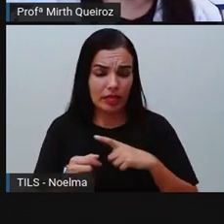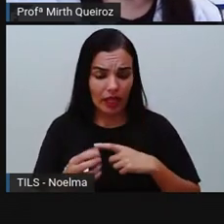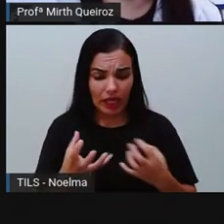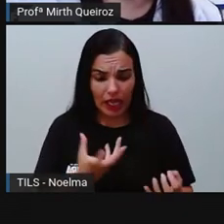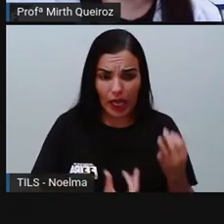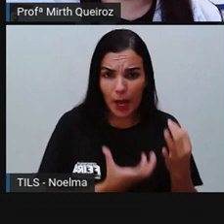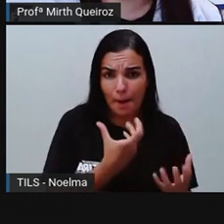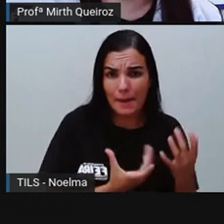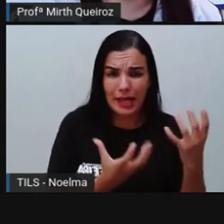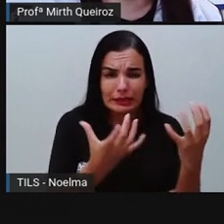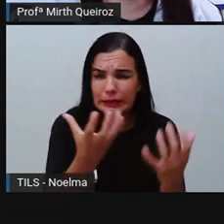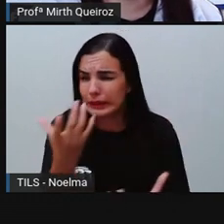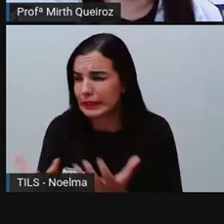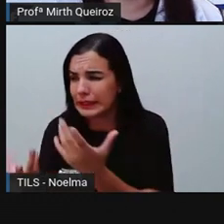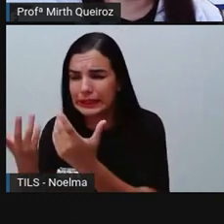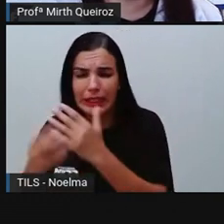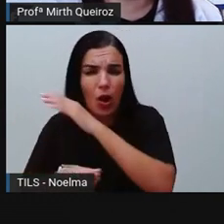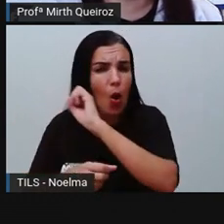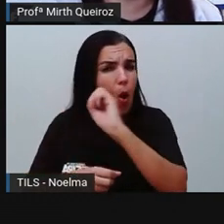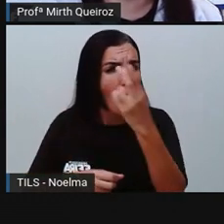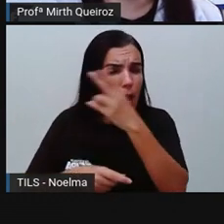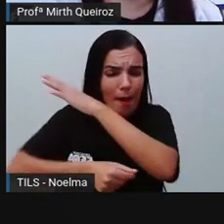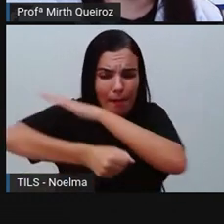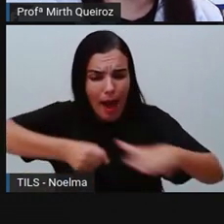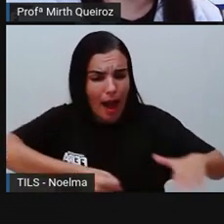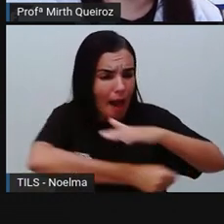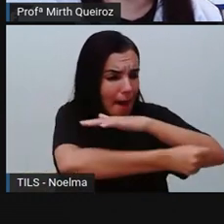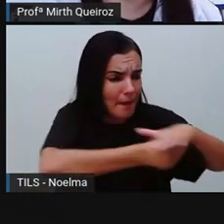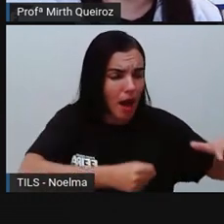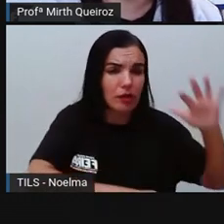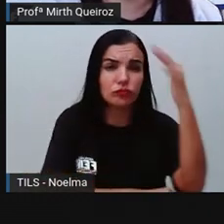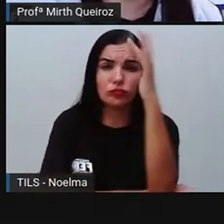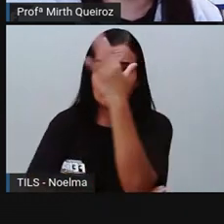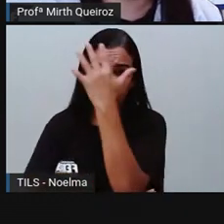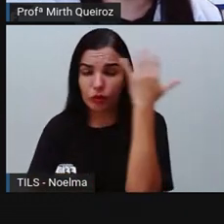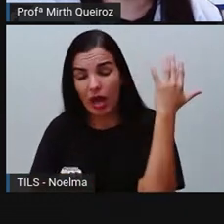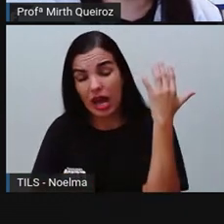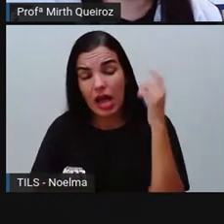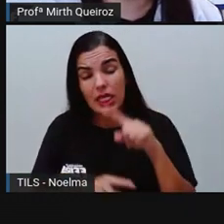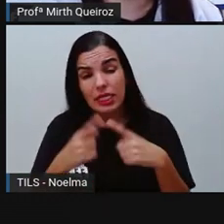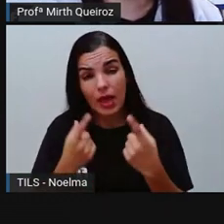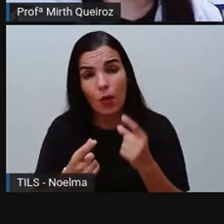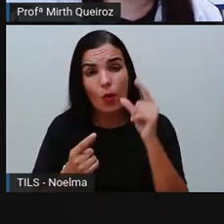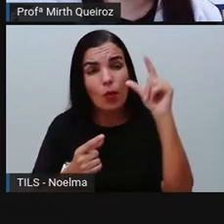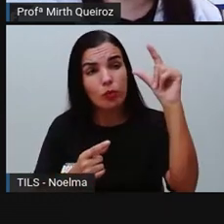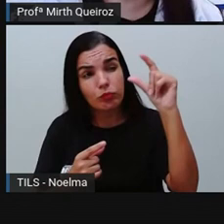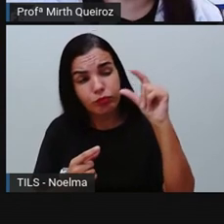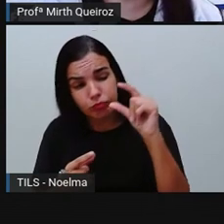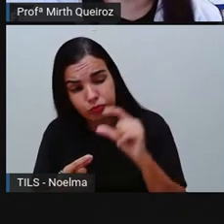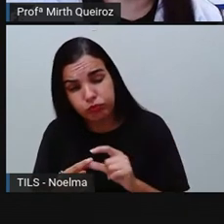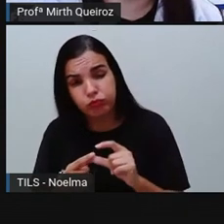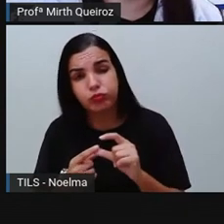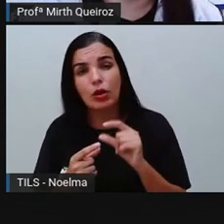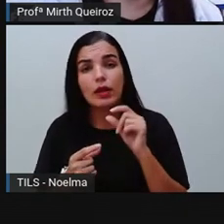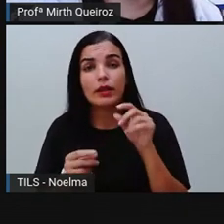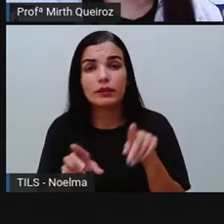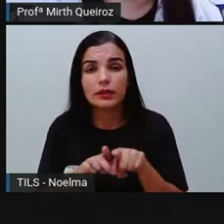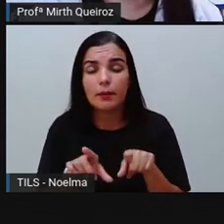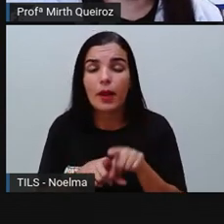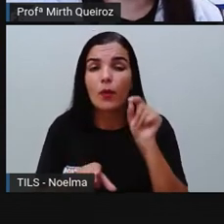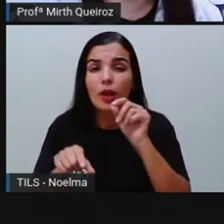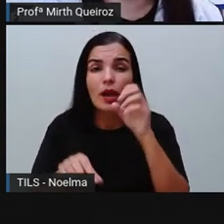causo aí o desmatamento, né? A quantidade de gás oxigênio produzido também vai diminuir.